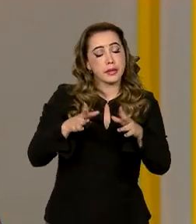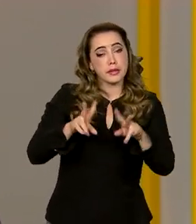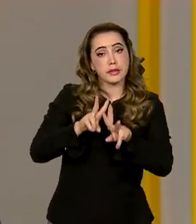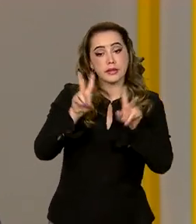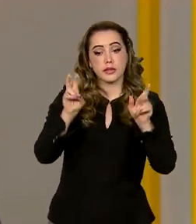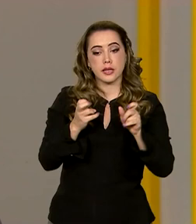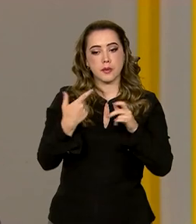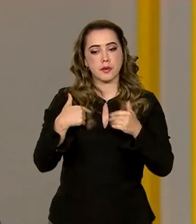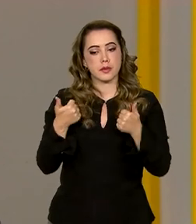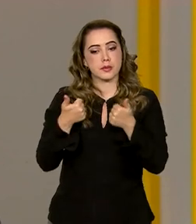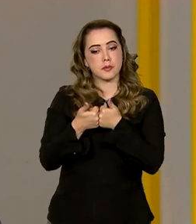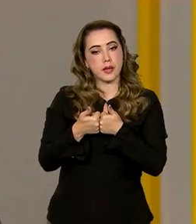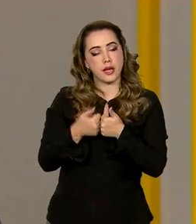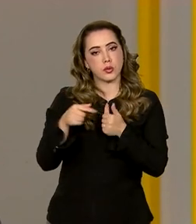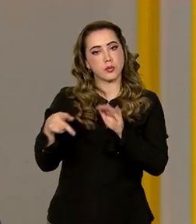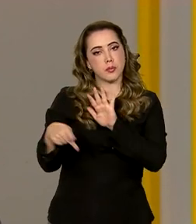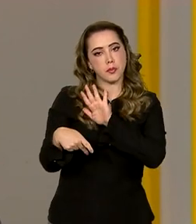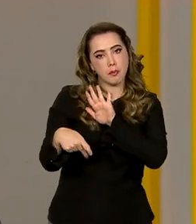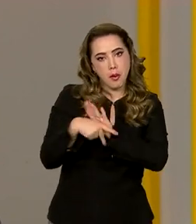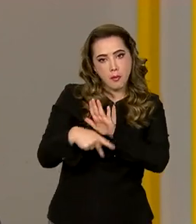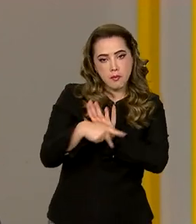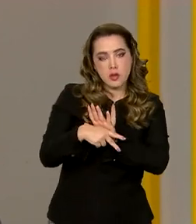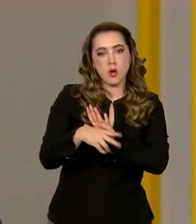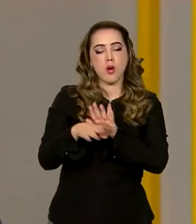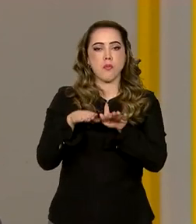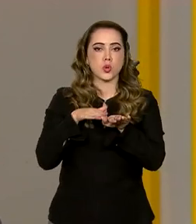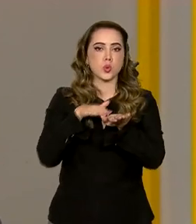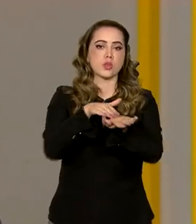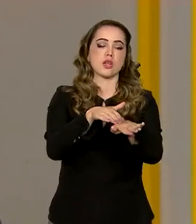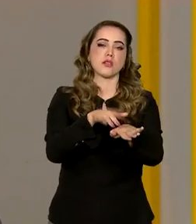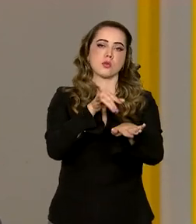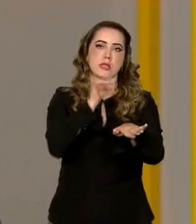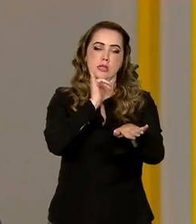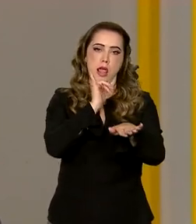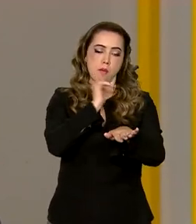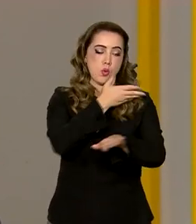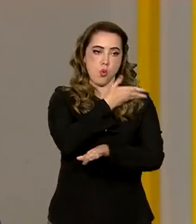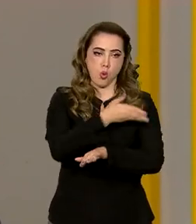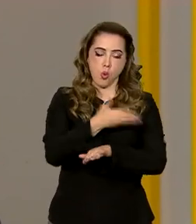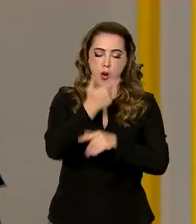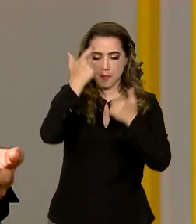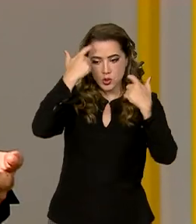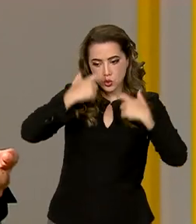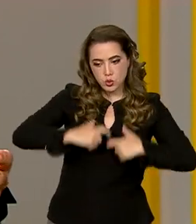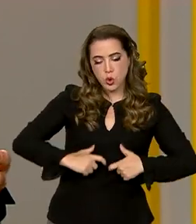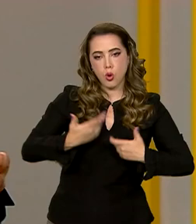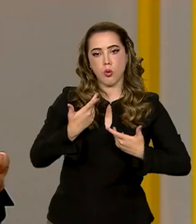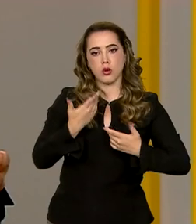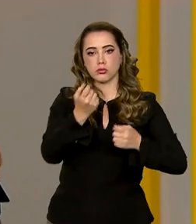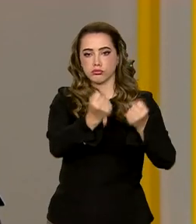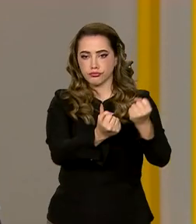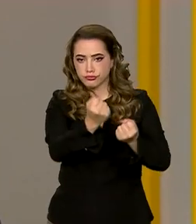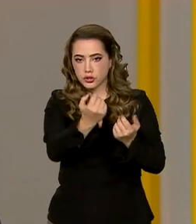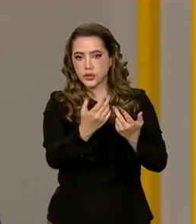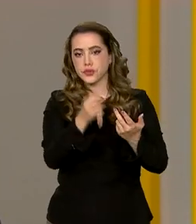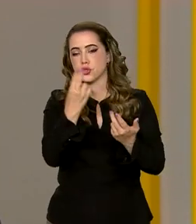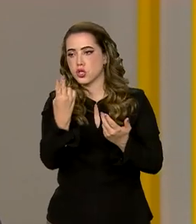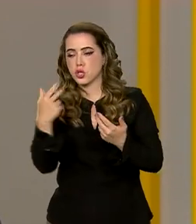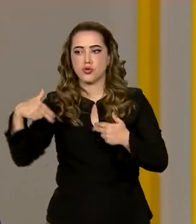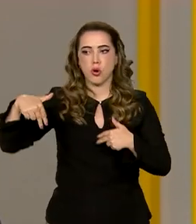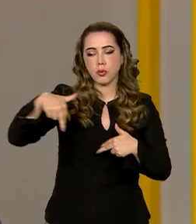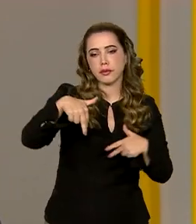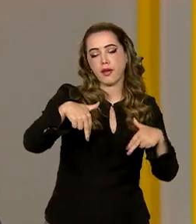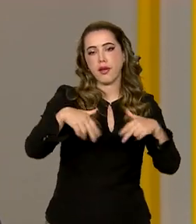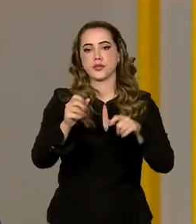mais próprias do trânsito, né. As questões comportamentais por parte daqueles que participam diretamente do trânsito,